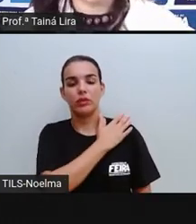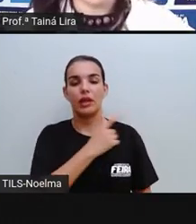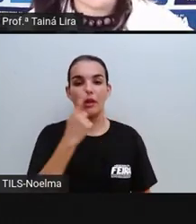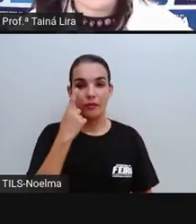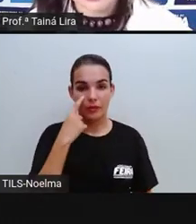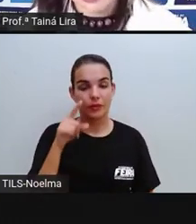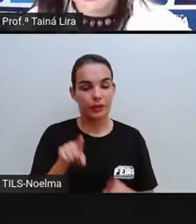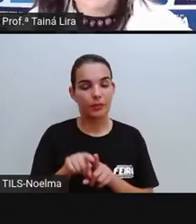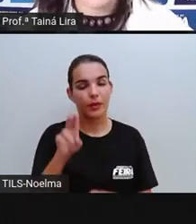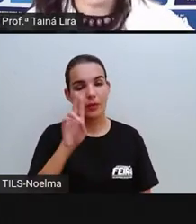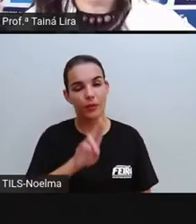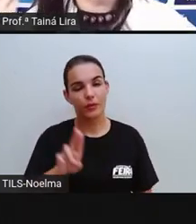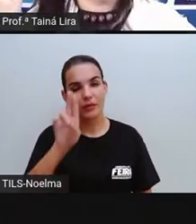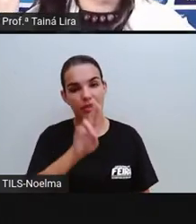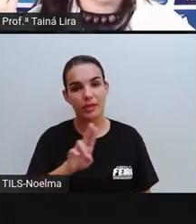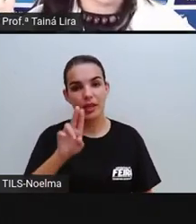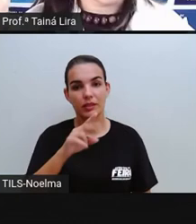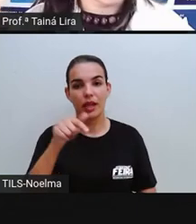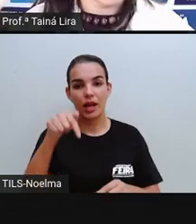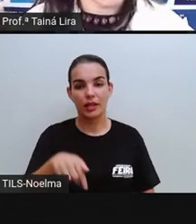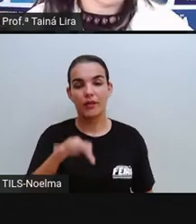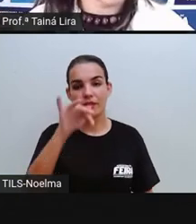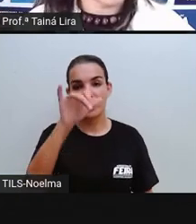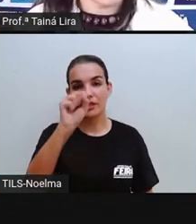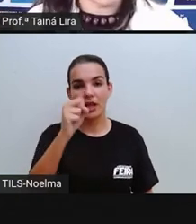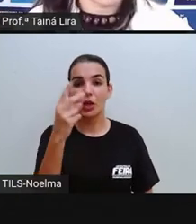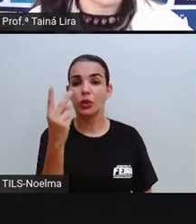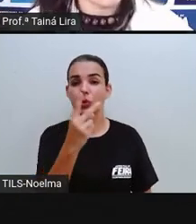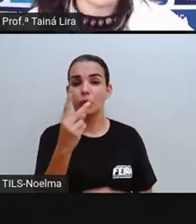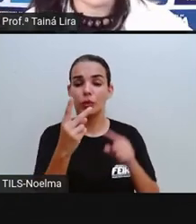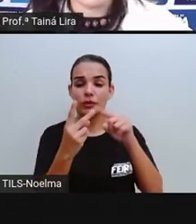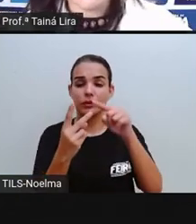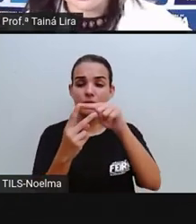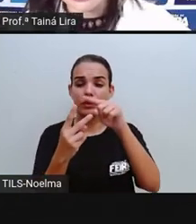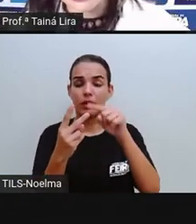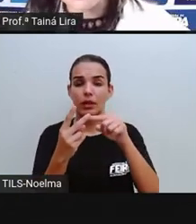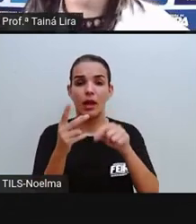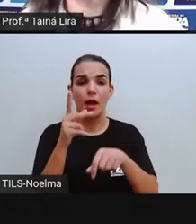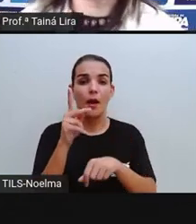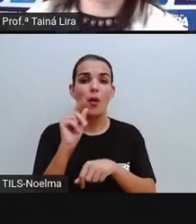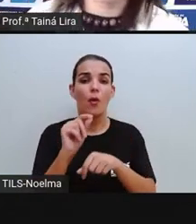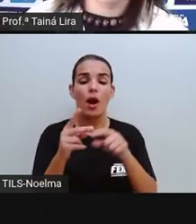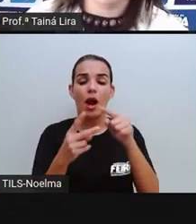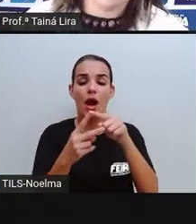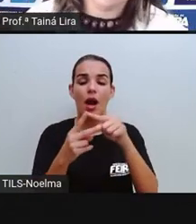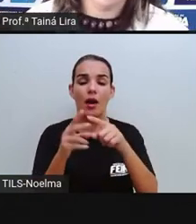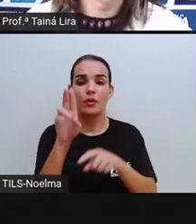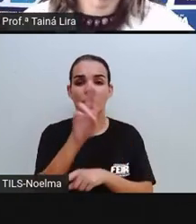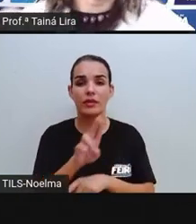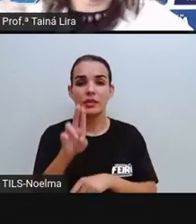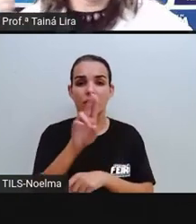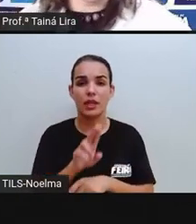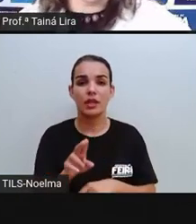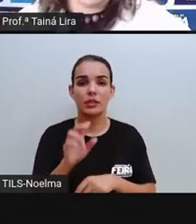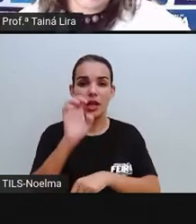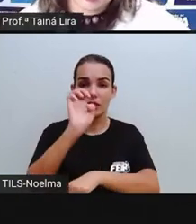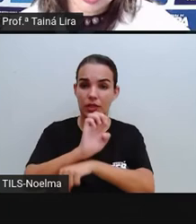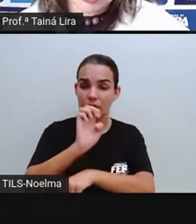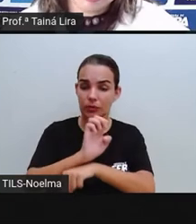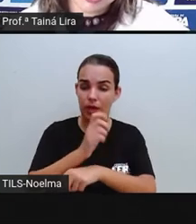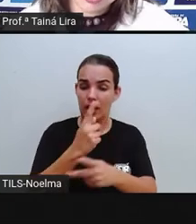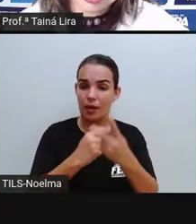as universidades, né? Nós temos aqui duas universidades públicas em Feira de Santana, uma